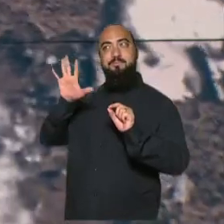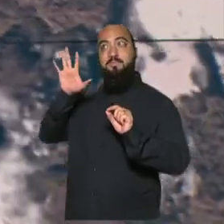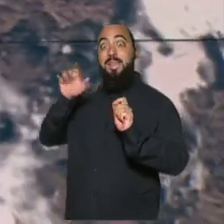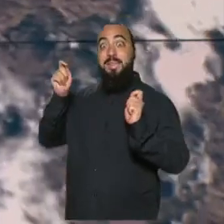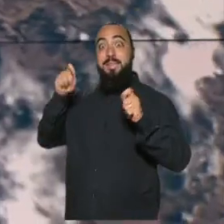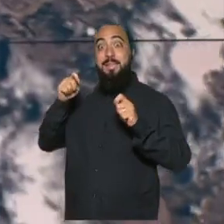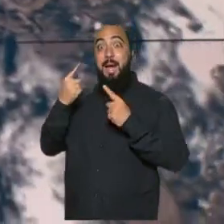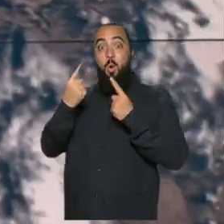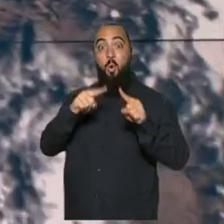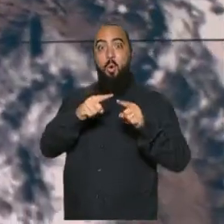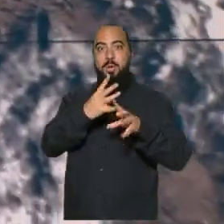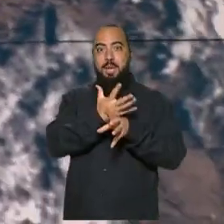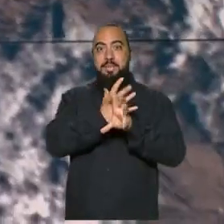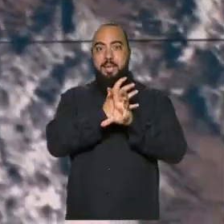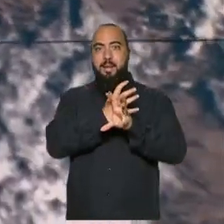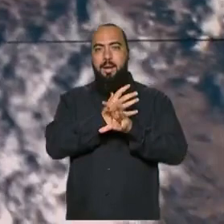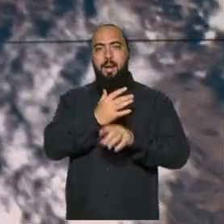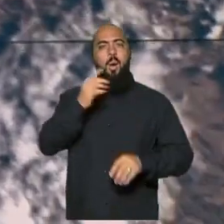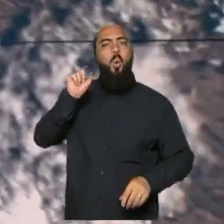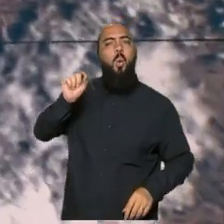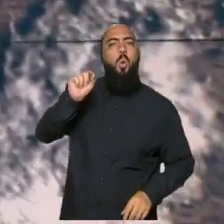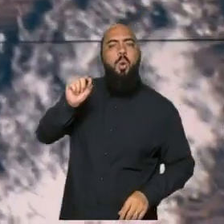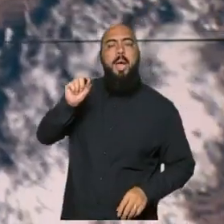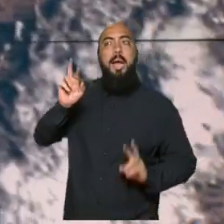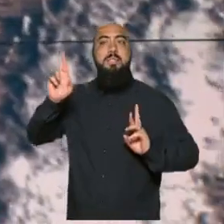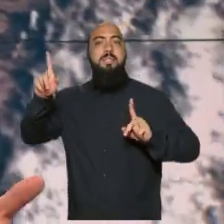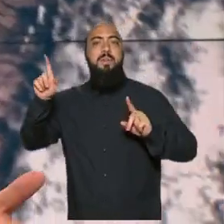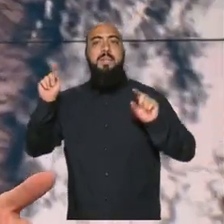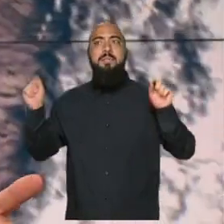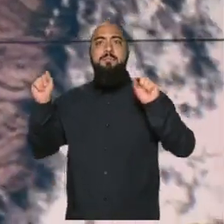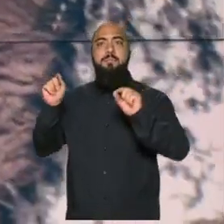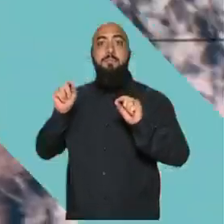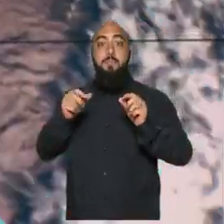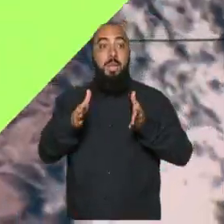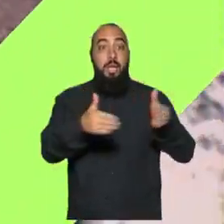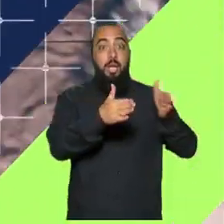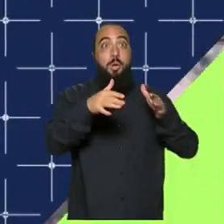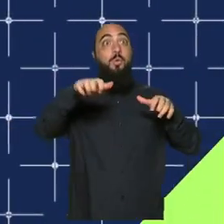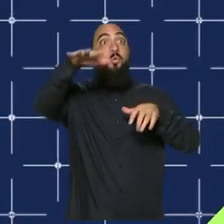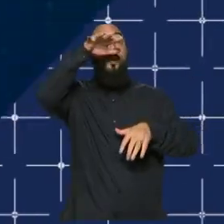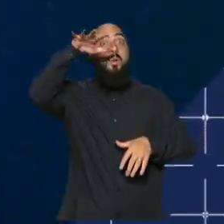Vamos saber o que são esses lagos e qual a diferença entre eles e os rios voadores.